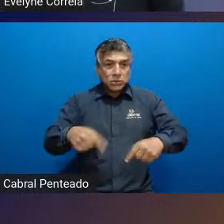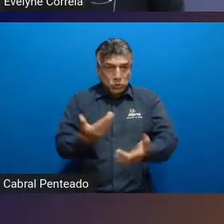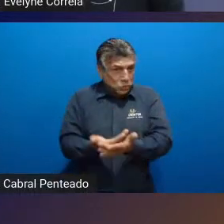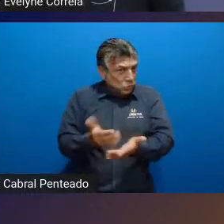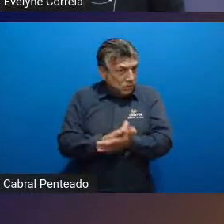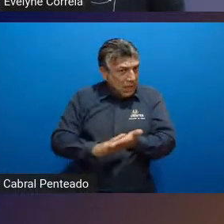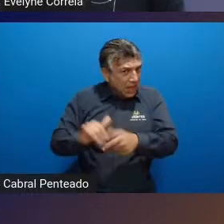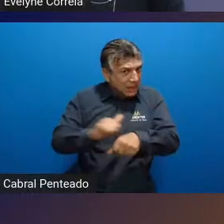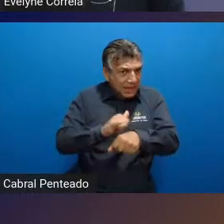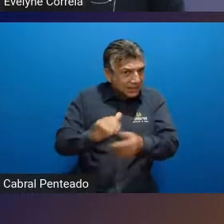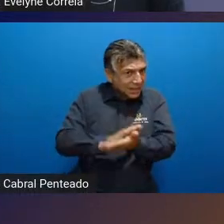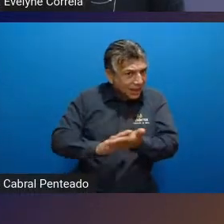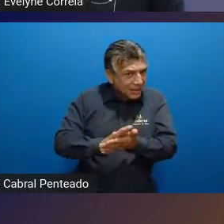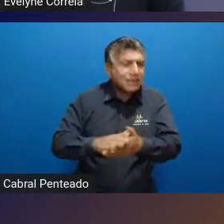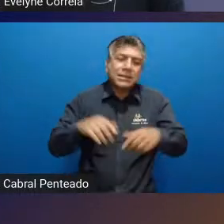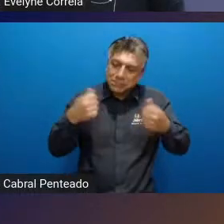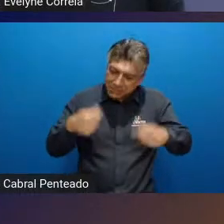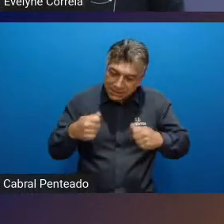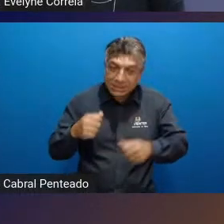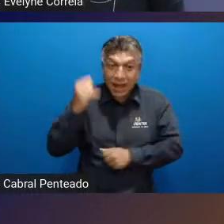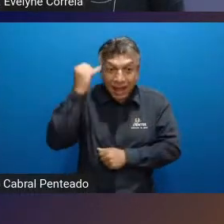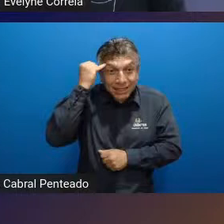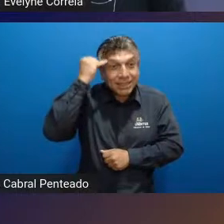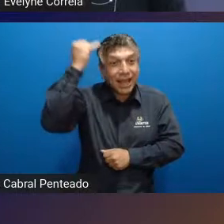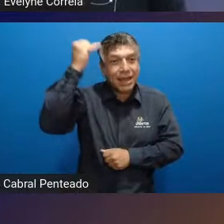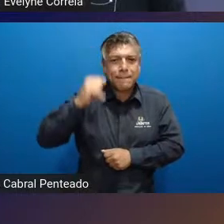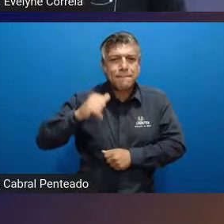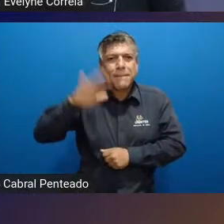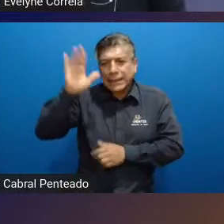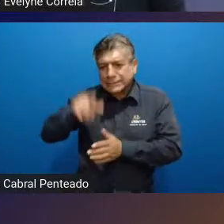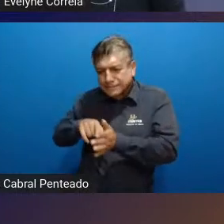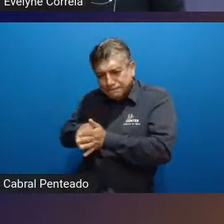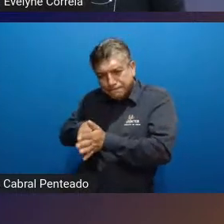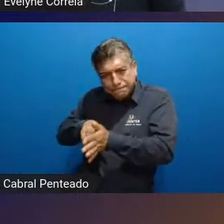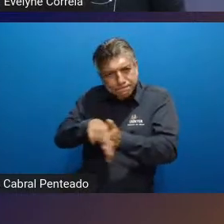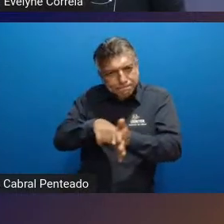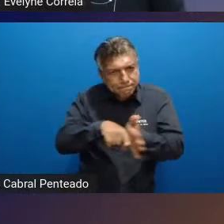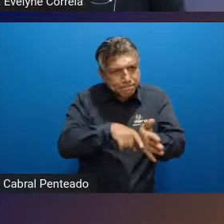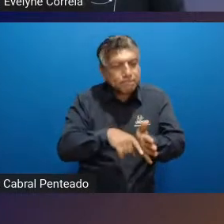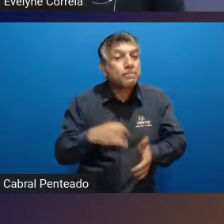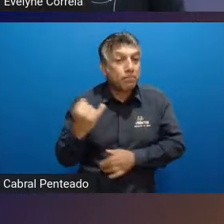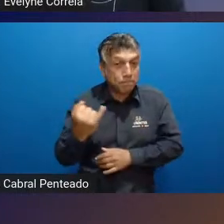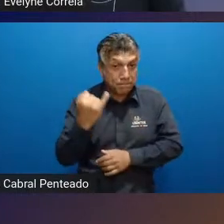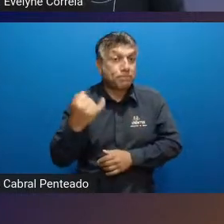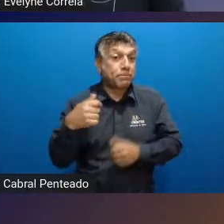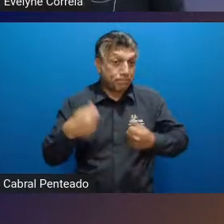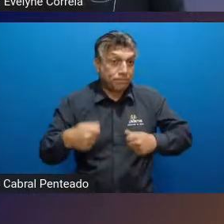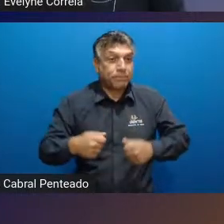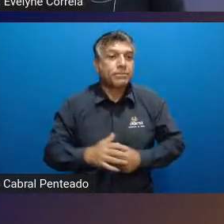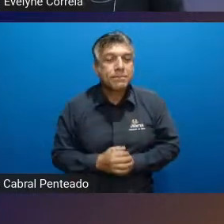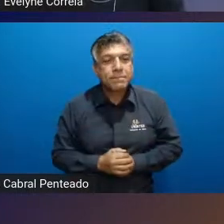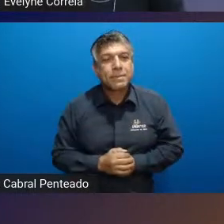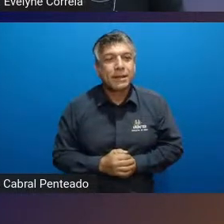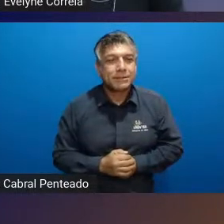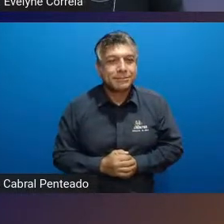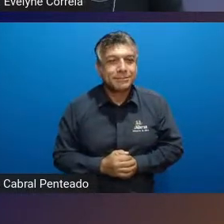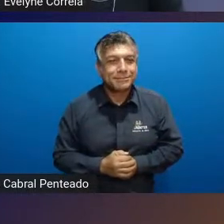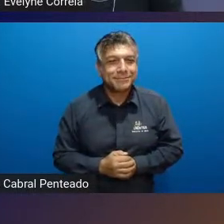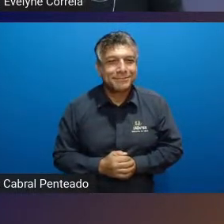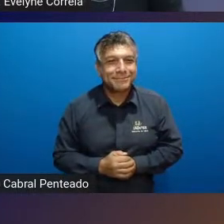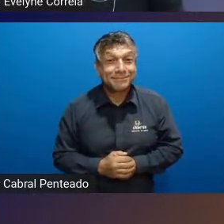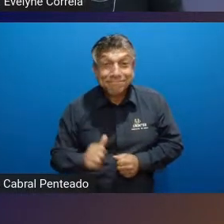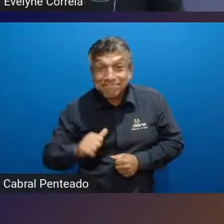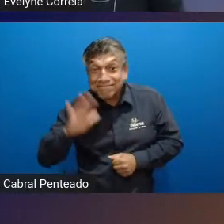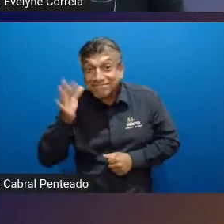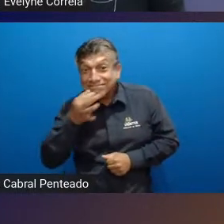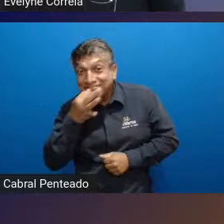essa ideia de mais pesquisas né vão nessa direção tá mais